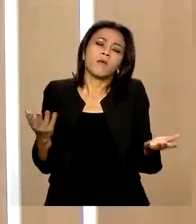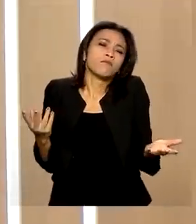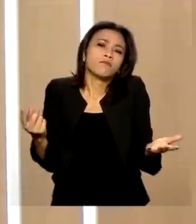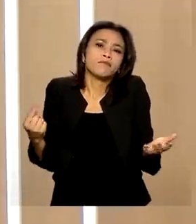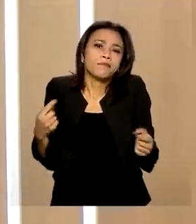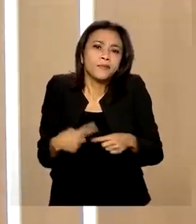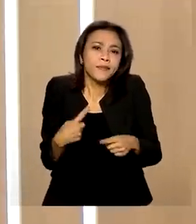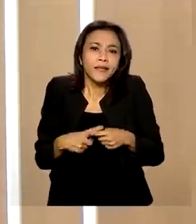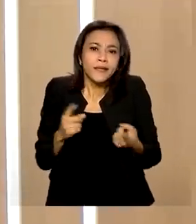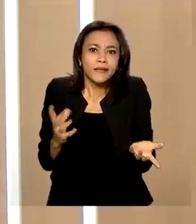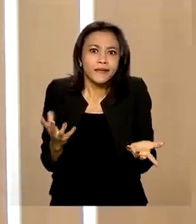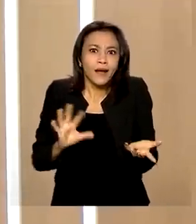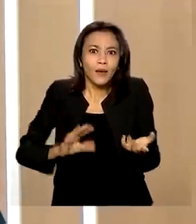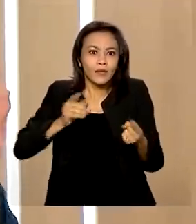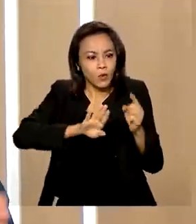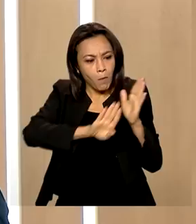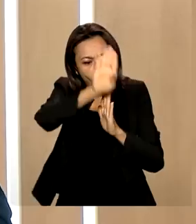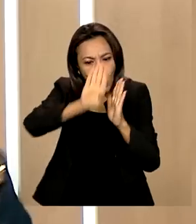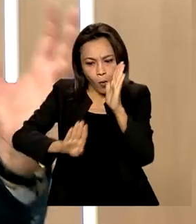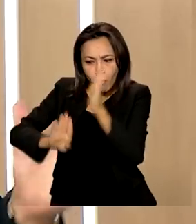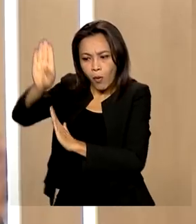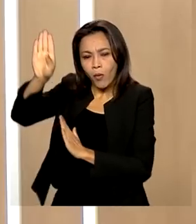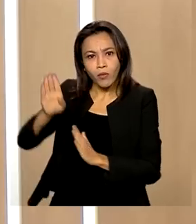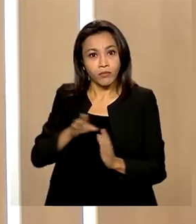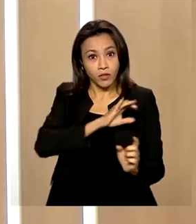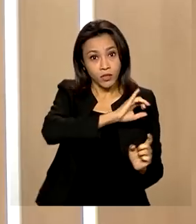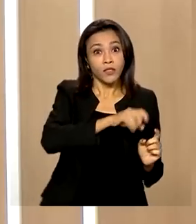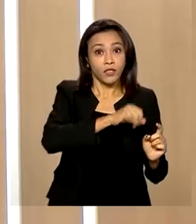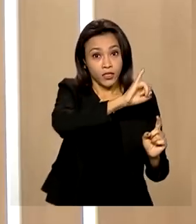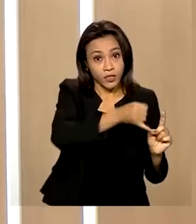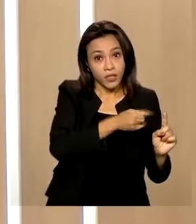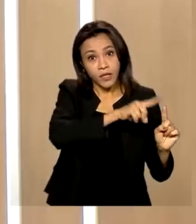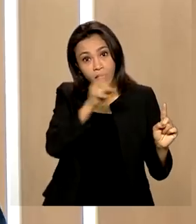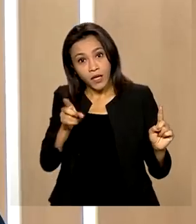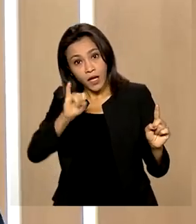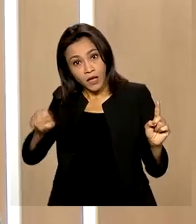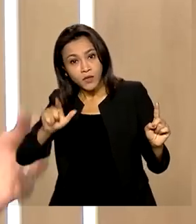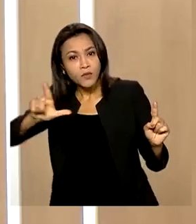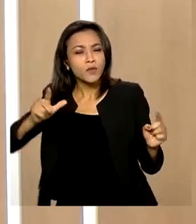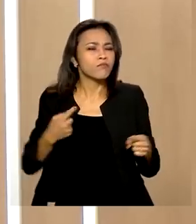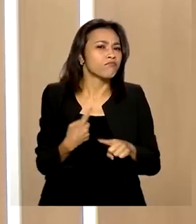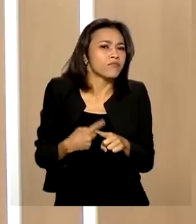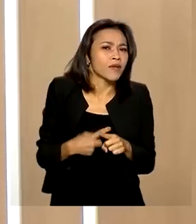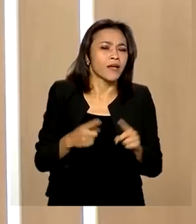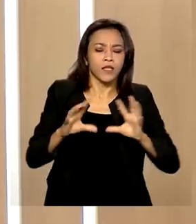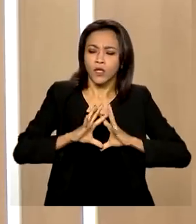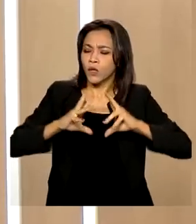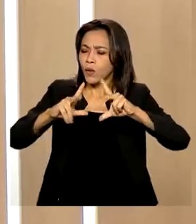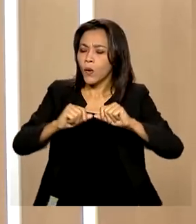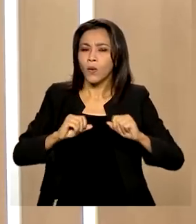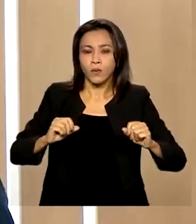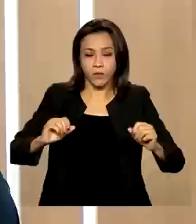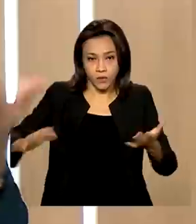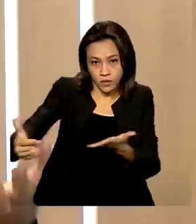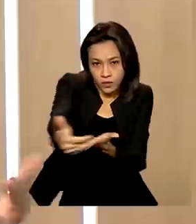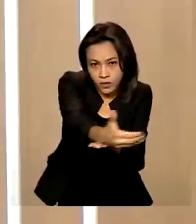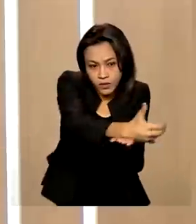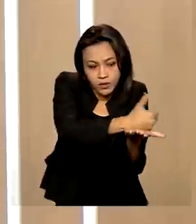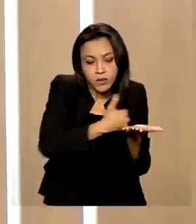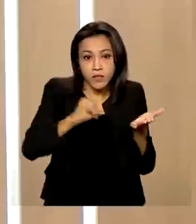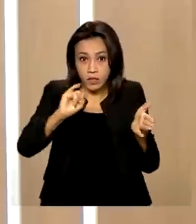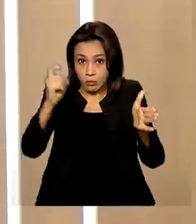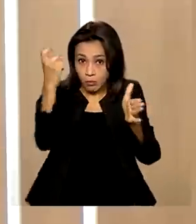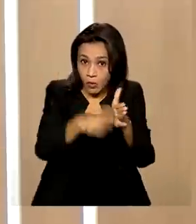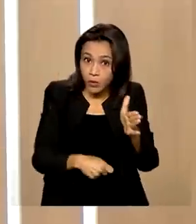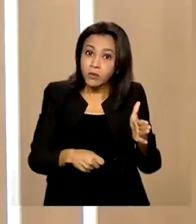que levaram a esses dois recordes em julho e de janeiro a julho? Em particular, dentre todos os impostos que a Receita Federal